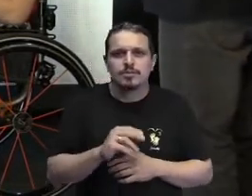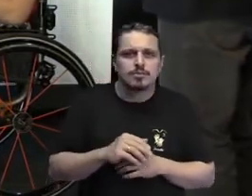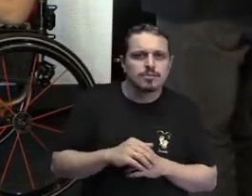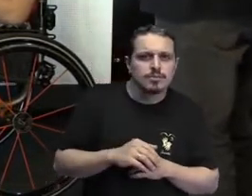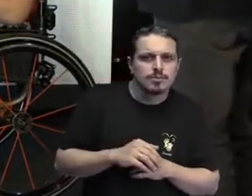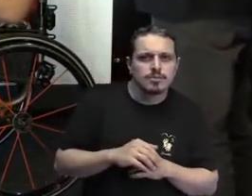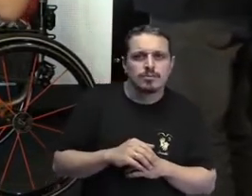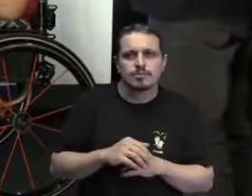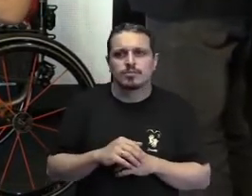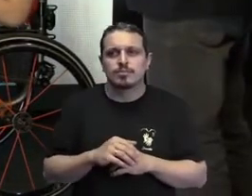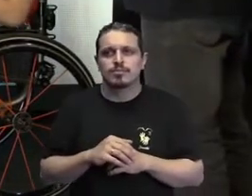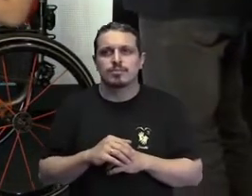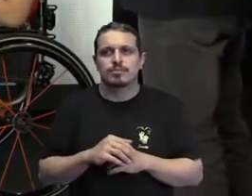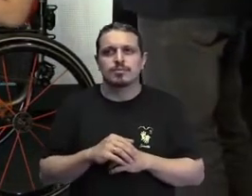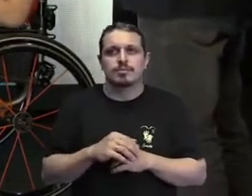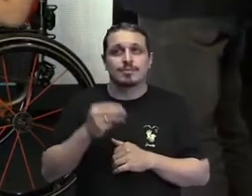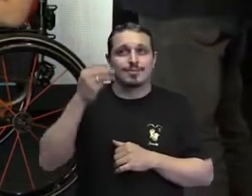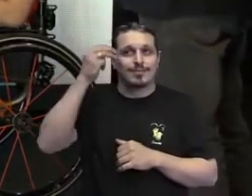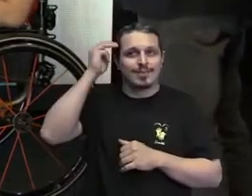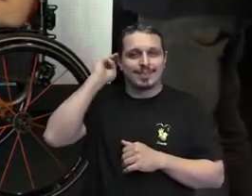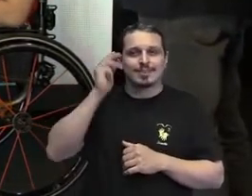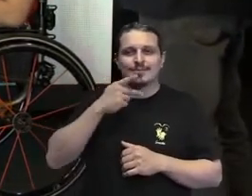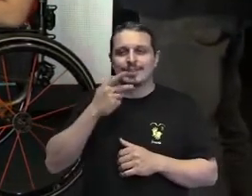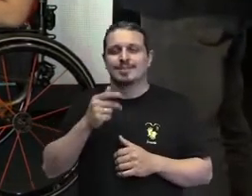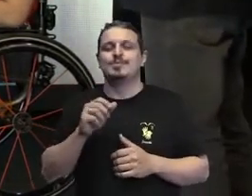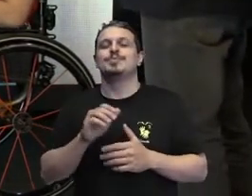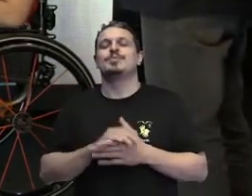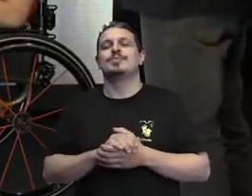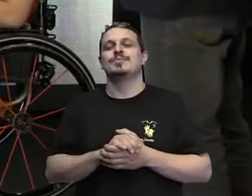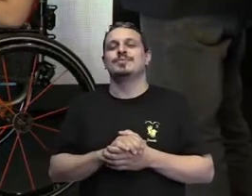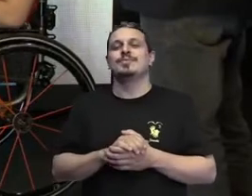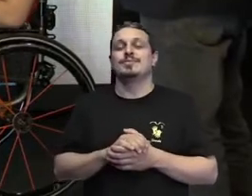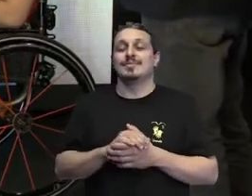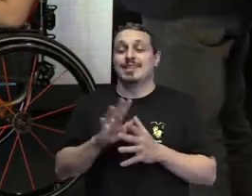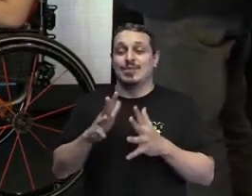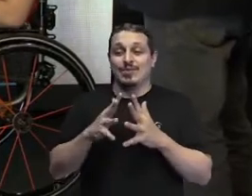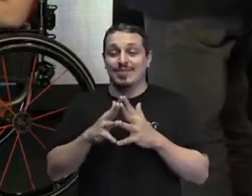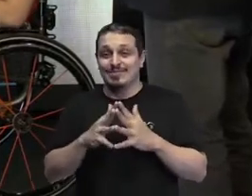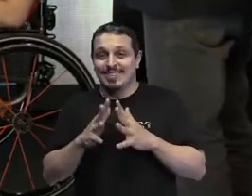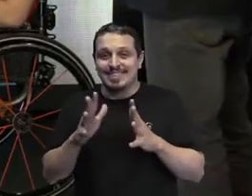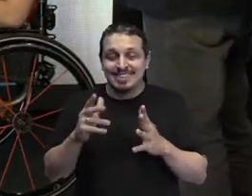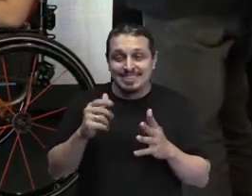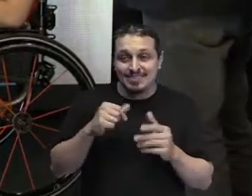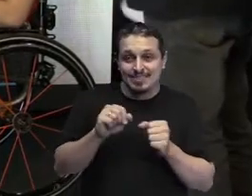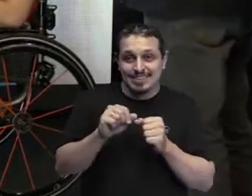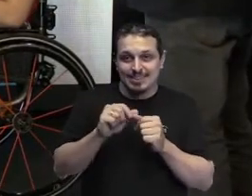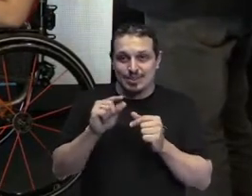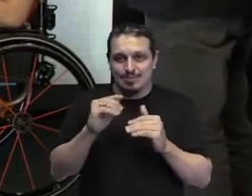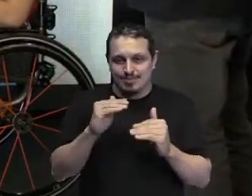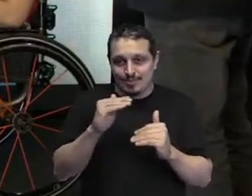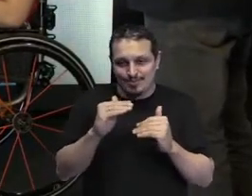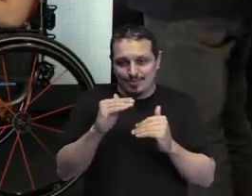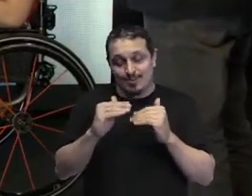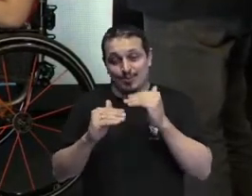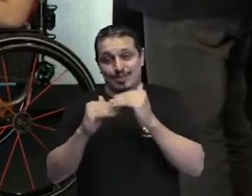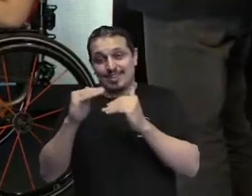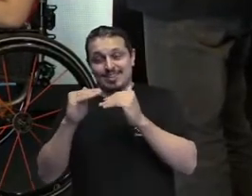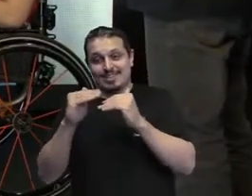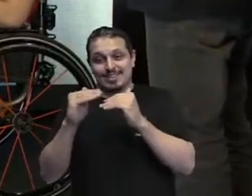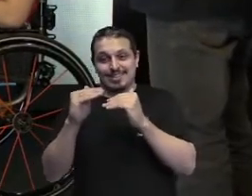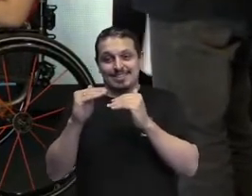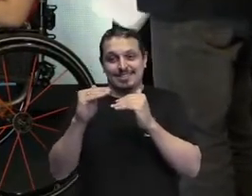Eu creio que é uma pergunta muito complexa, no sentido que é um processo, como você falou, né? Um processo que ocorre de uma forma muito